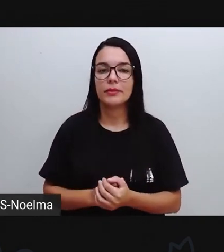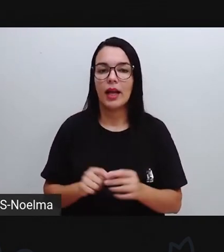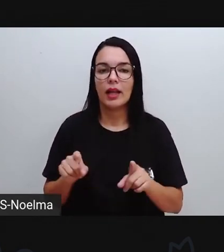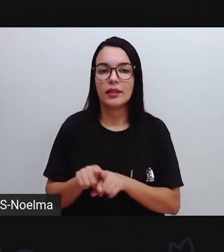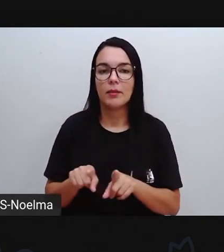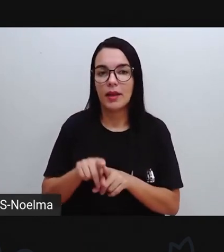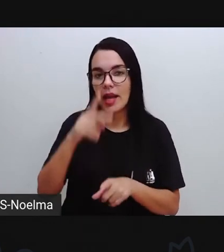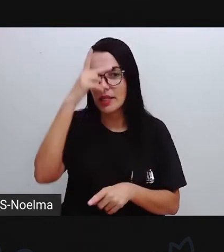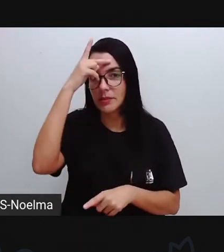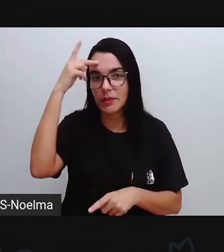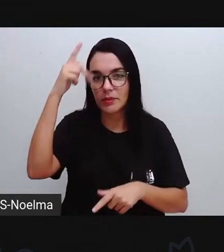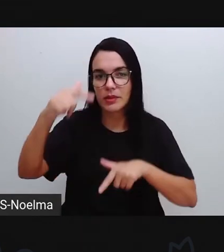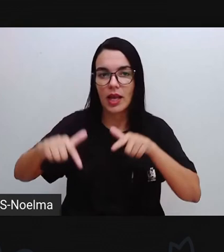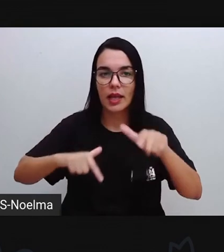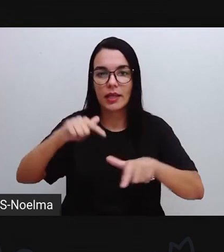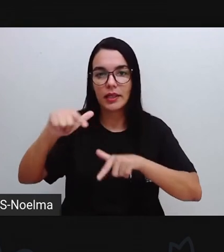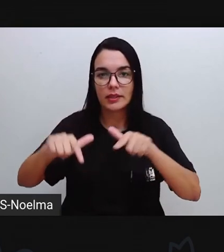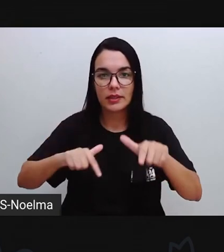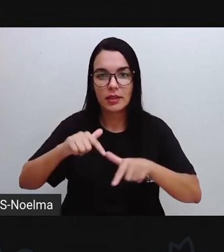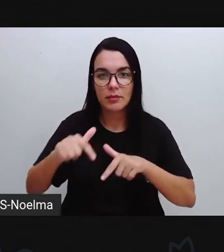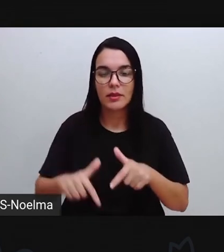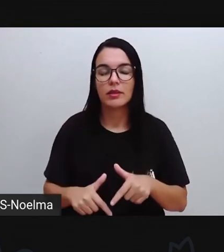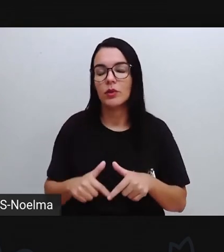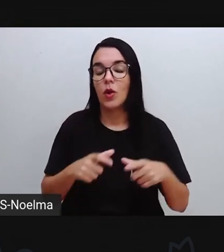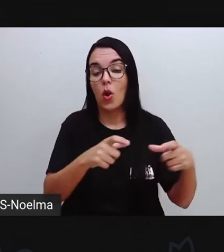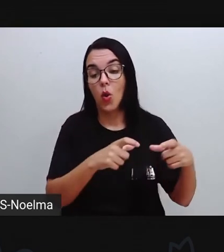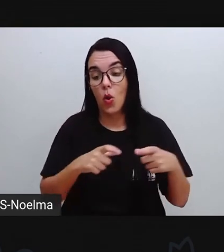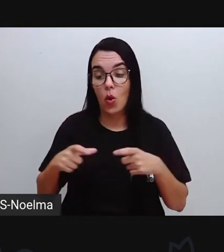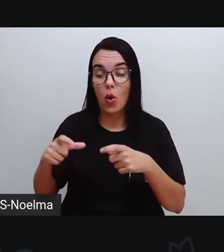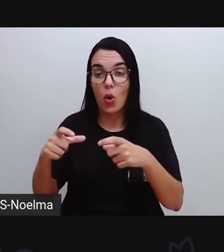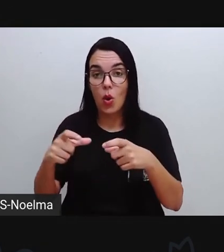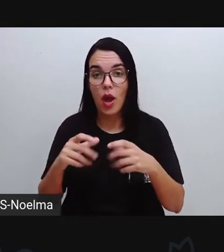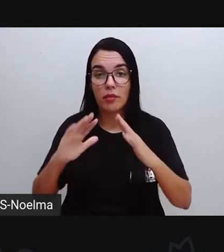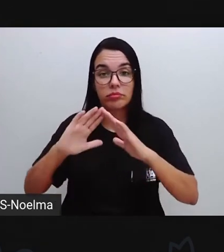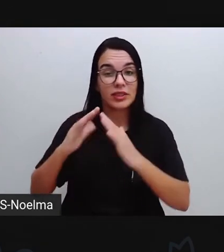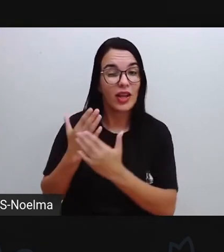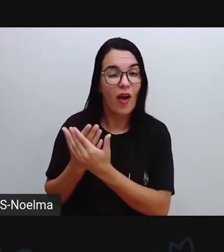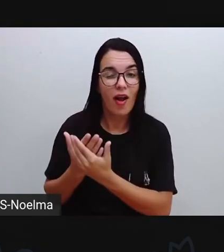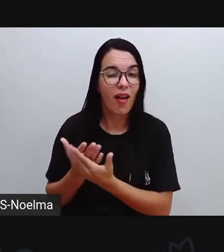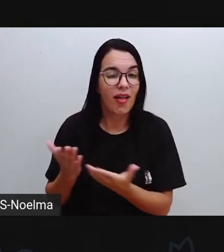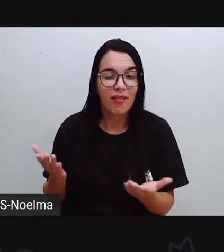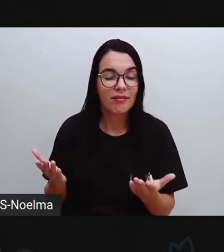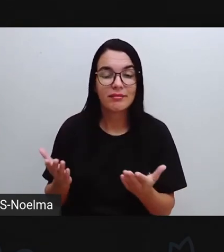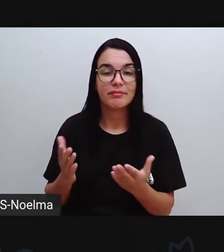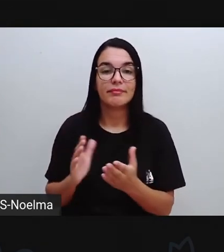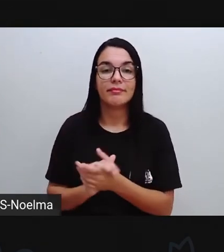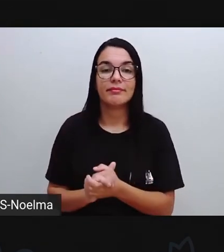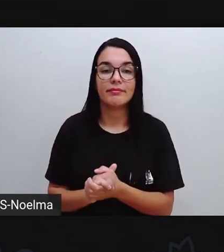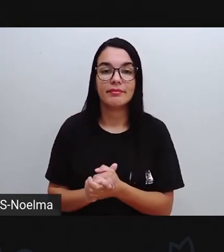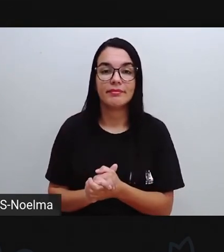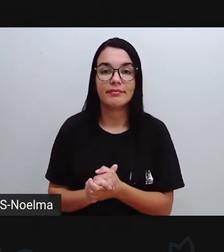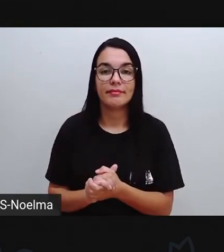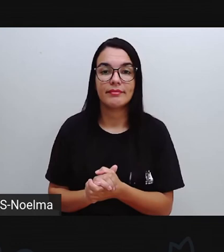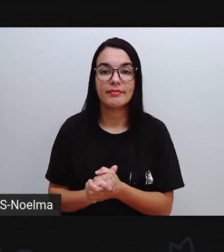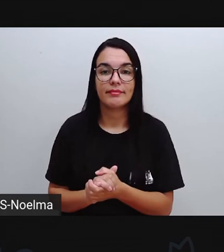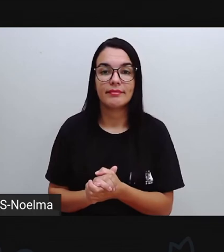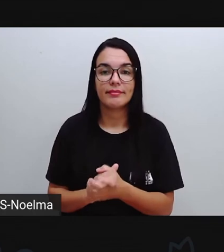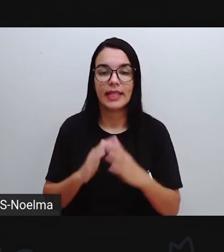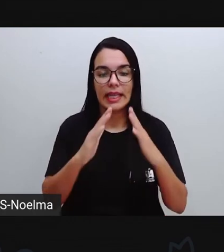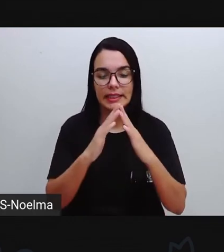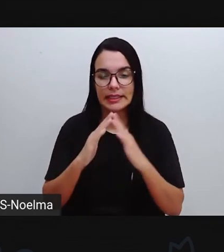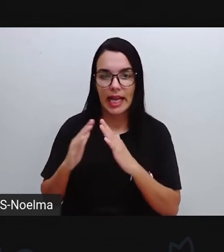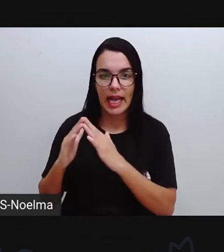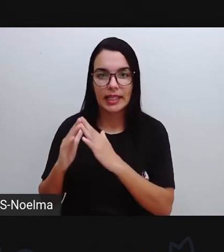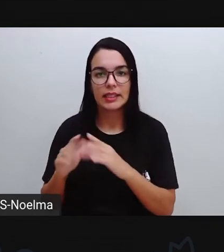que trabalham aí nas limpezas em locais, né? Como escolas, como nas próprias residências,